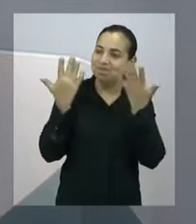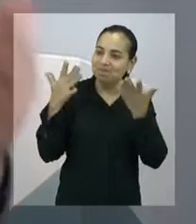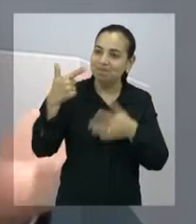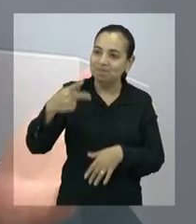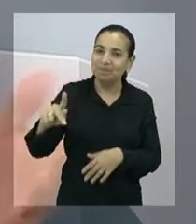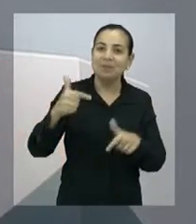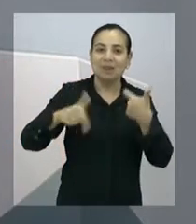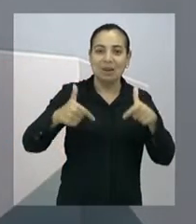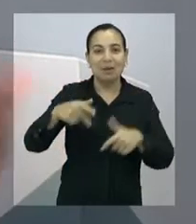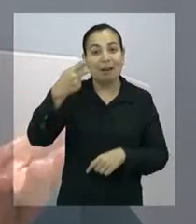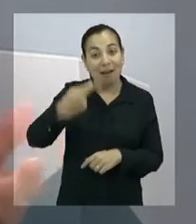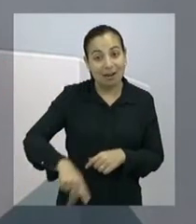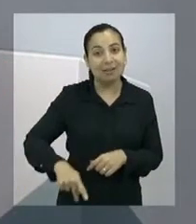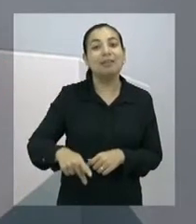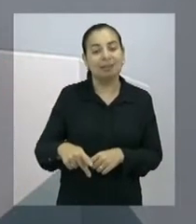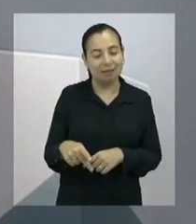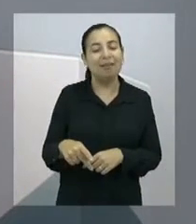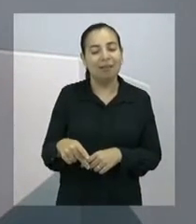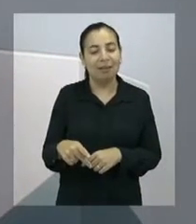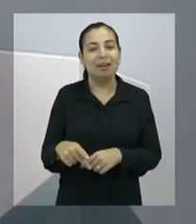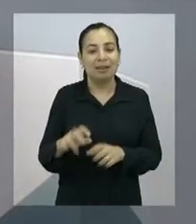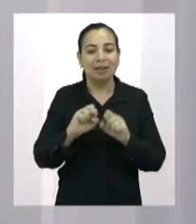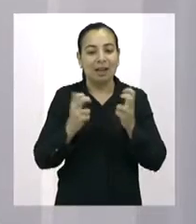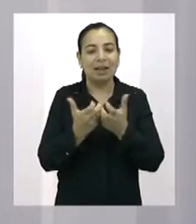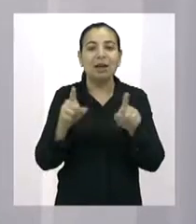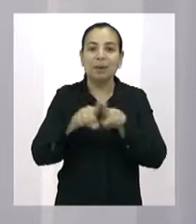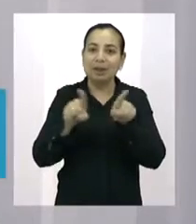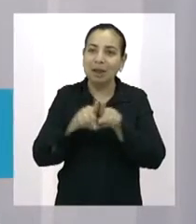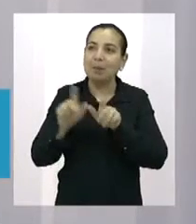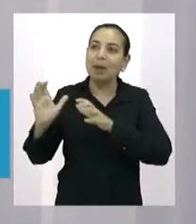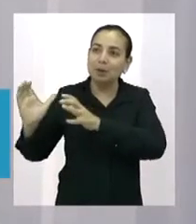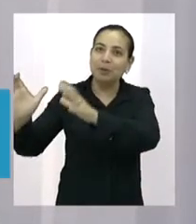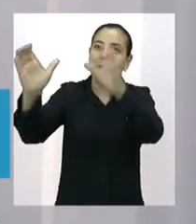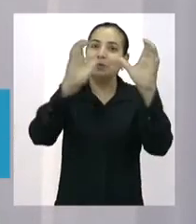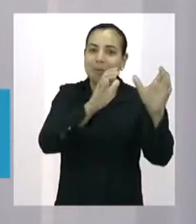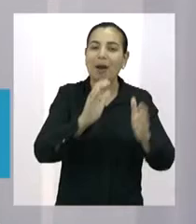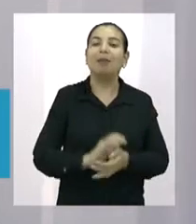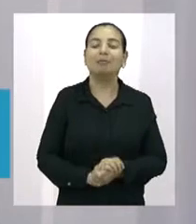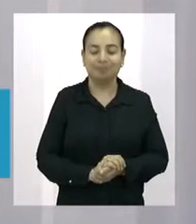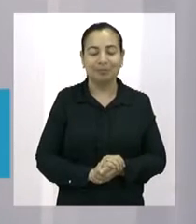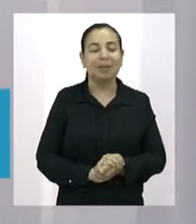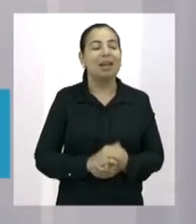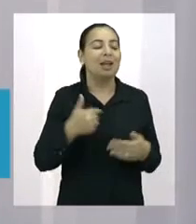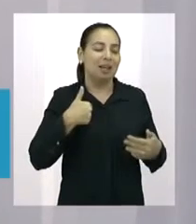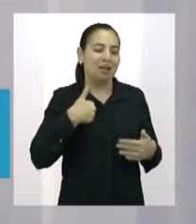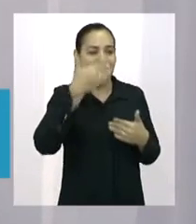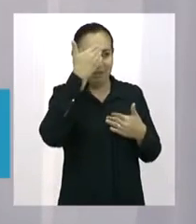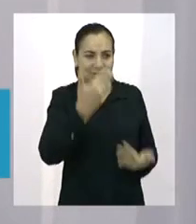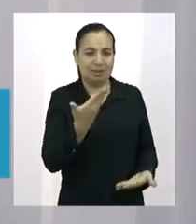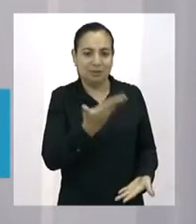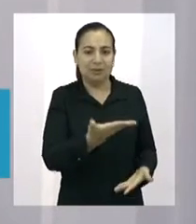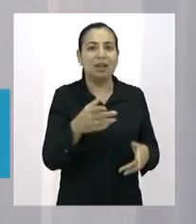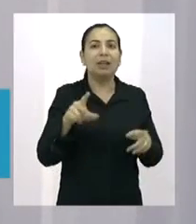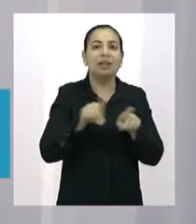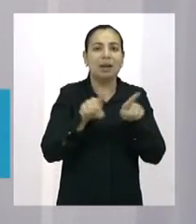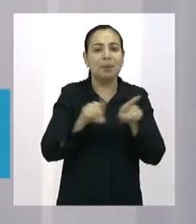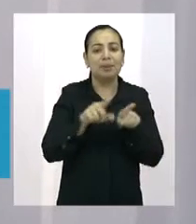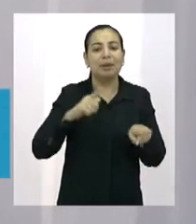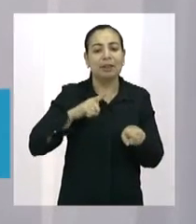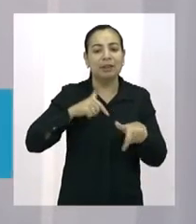seu trabalho aqui na Câmara e também nos bairros. Eu que agradeço a você e aos que fazem a TV Fortaleza.